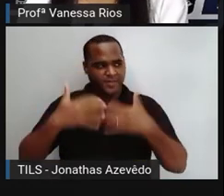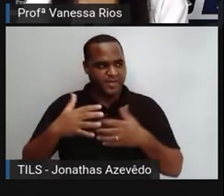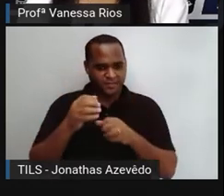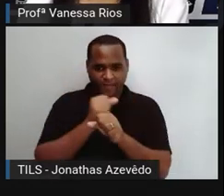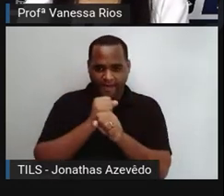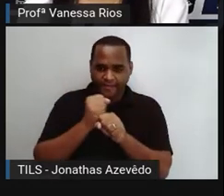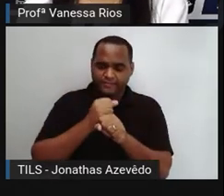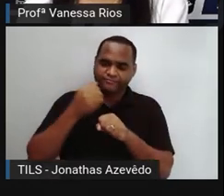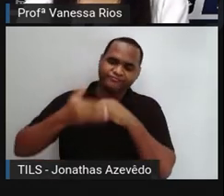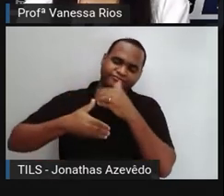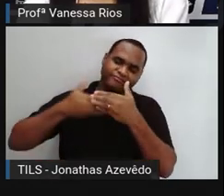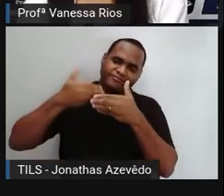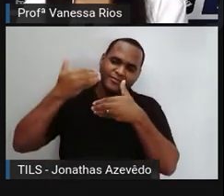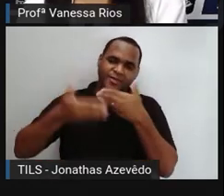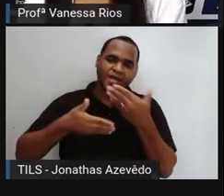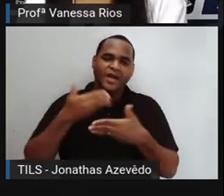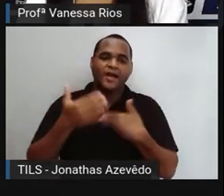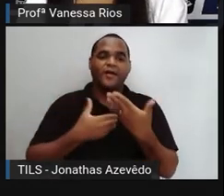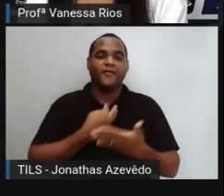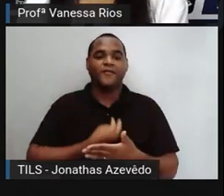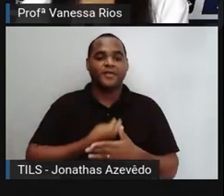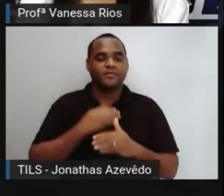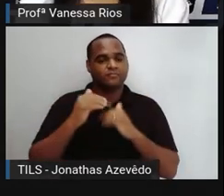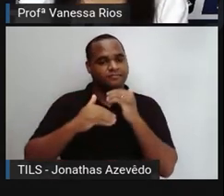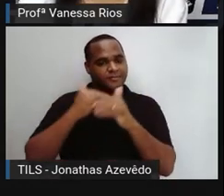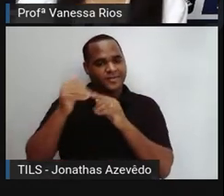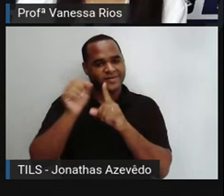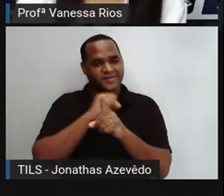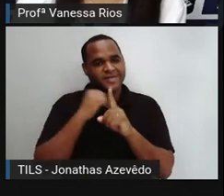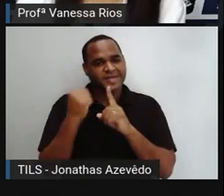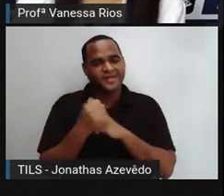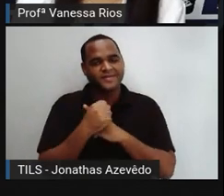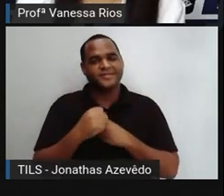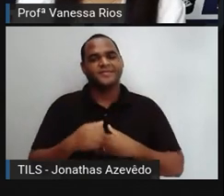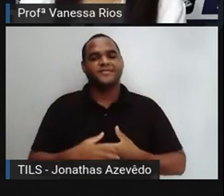decorrer do contínuo desenvolvimento da sociedade.